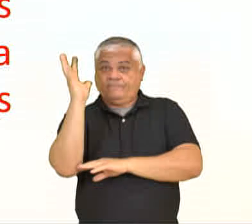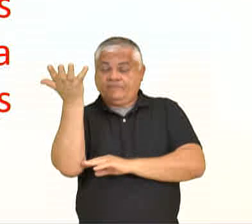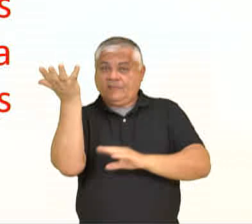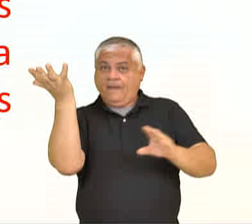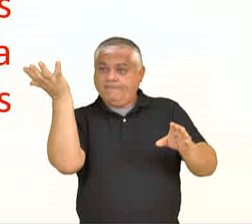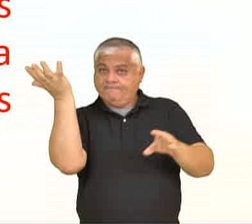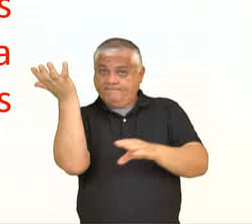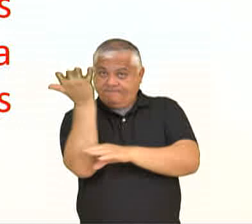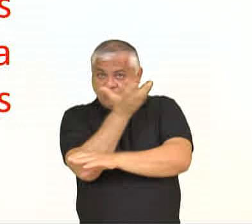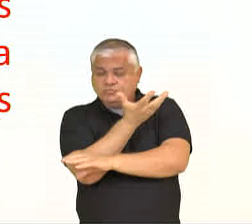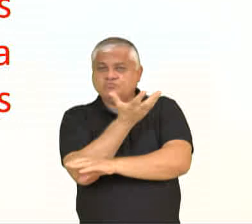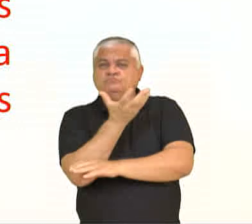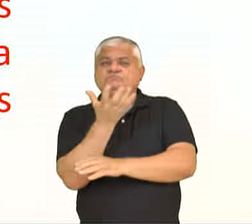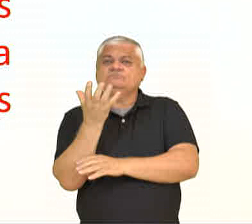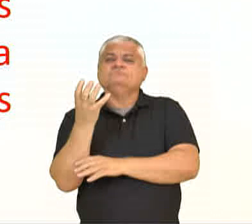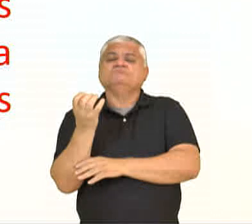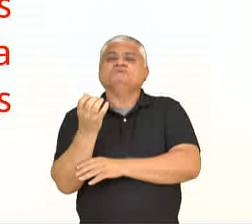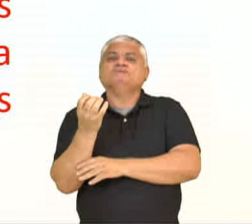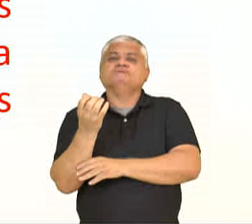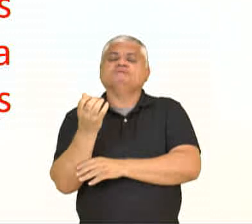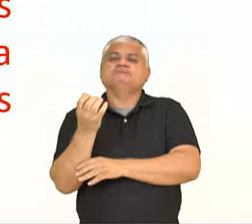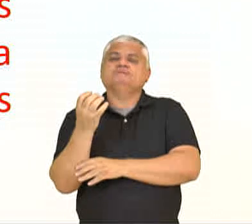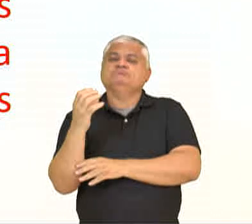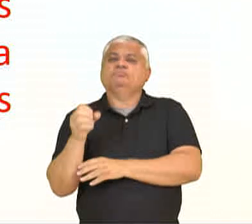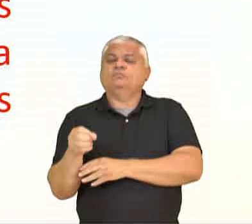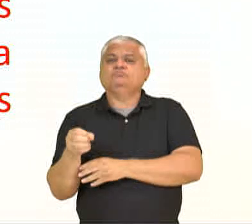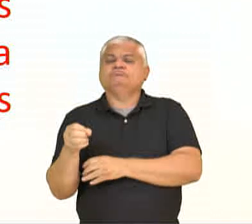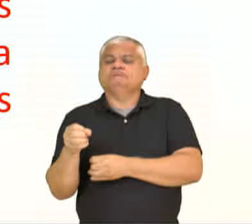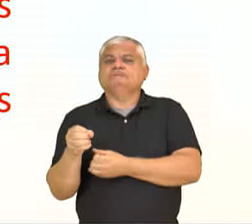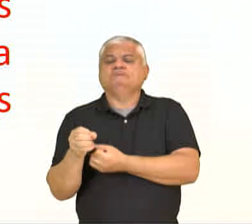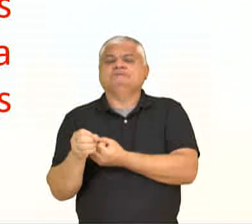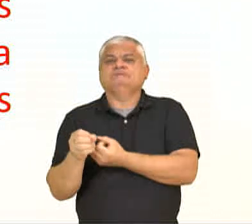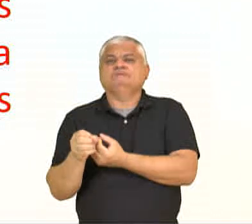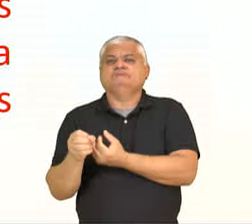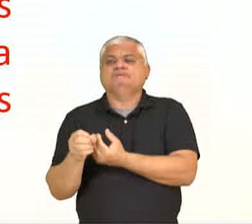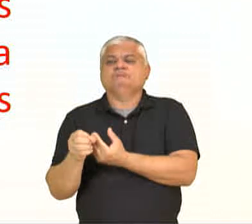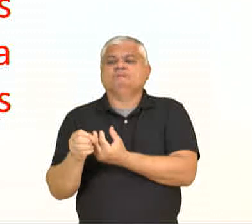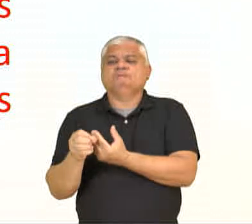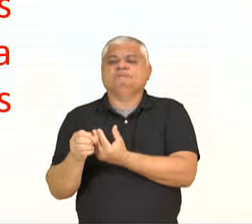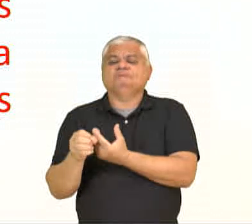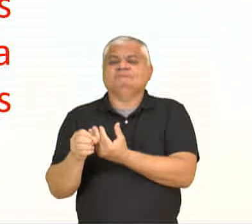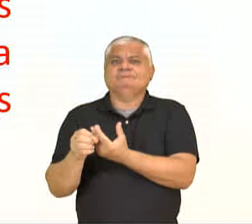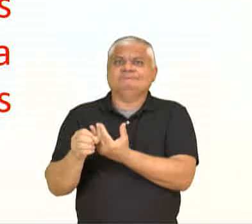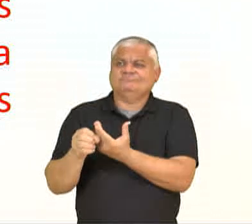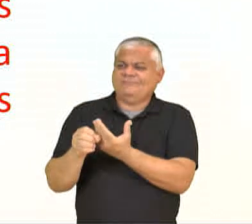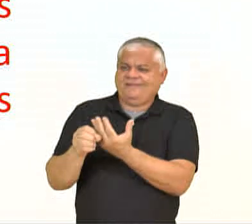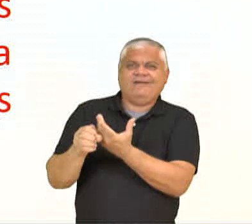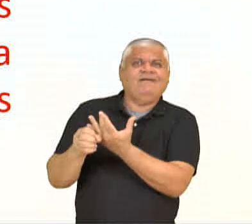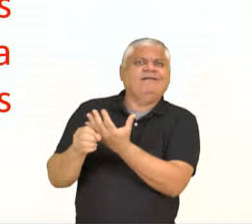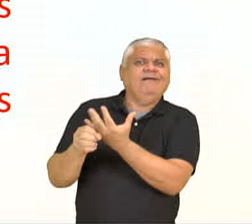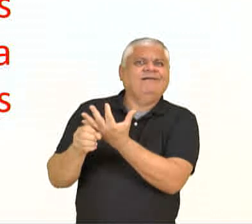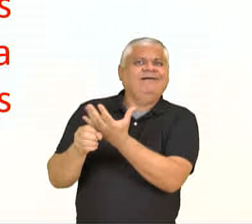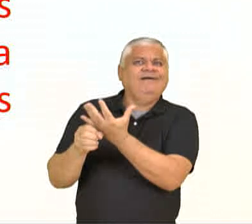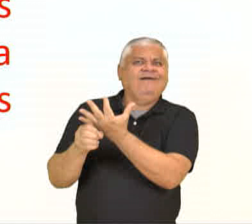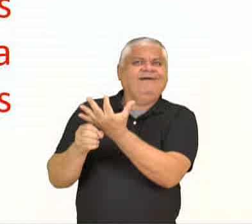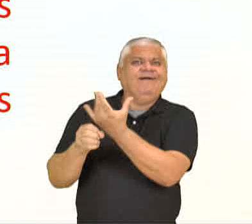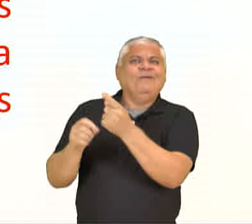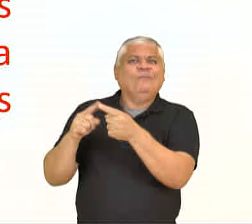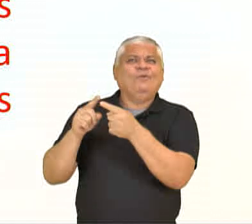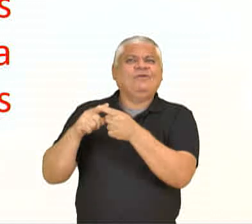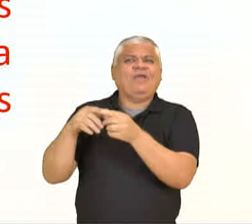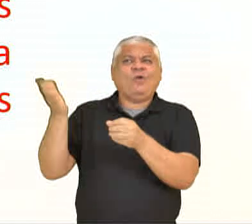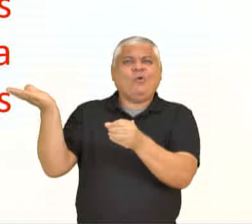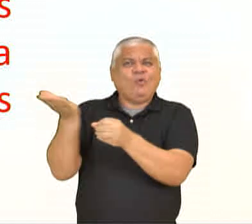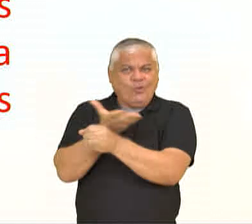produz grandes quantidades de auxinas que inibem o desenvolvimento das gemas laterais. Ao remover a gema apical,